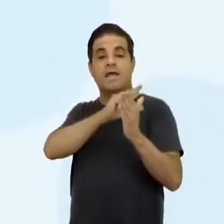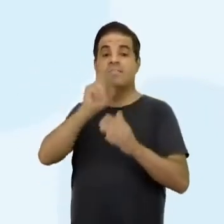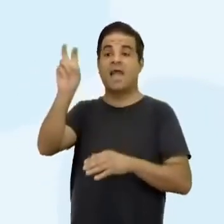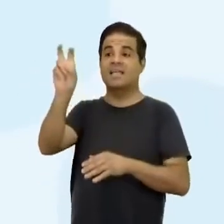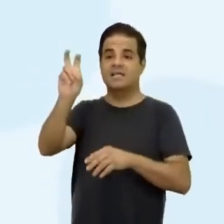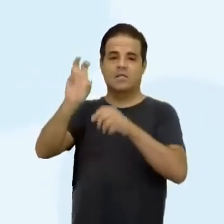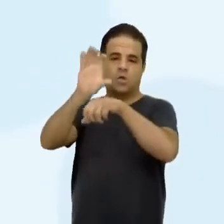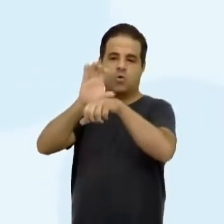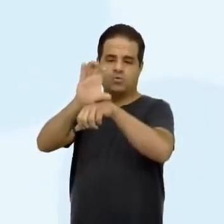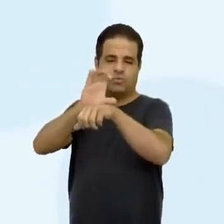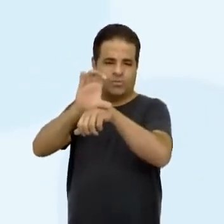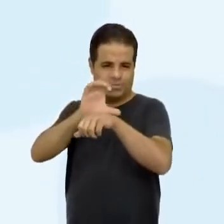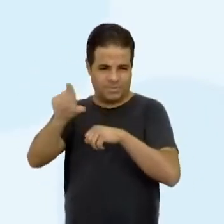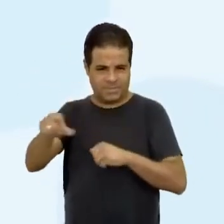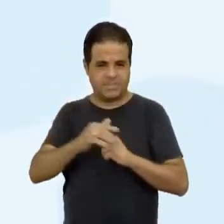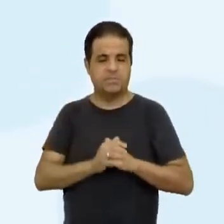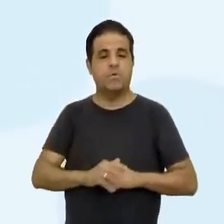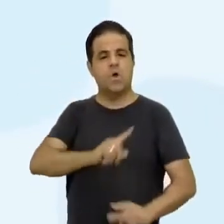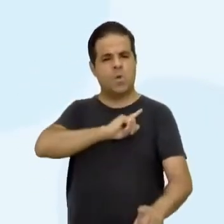Constituição.